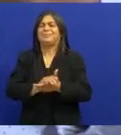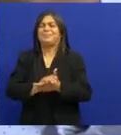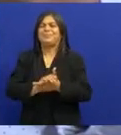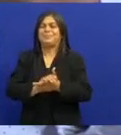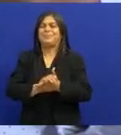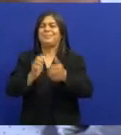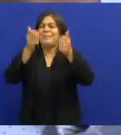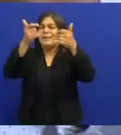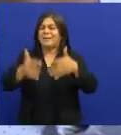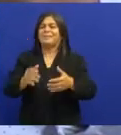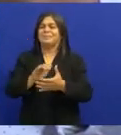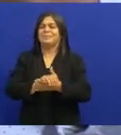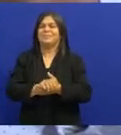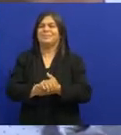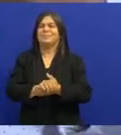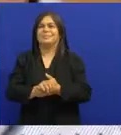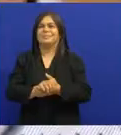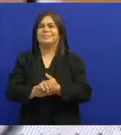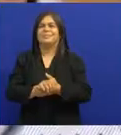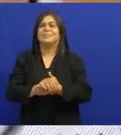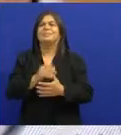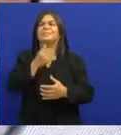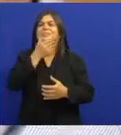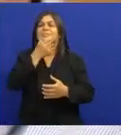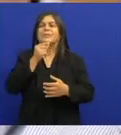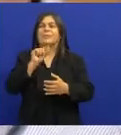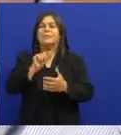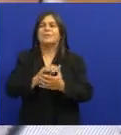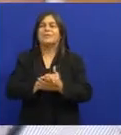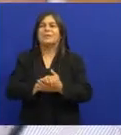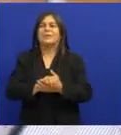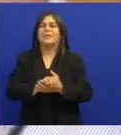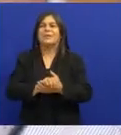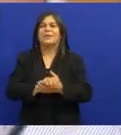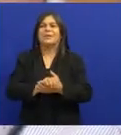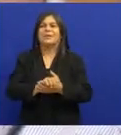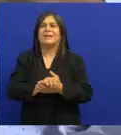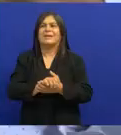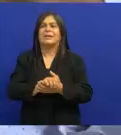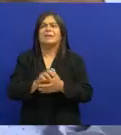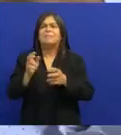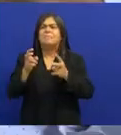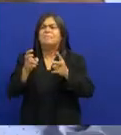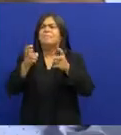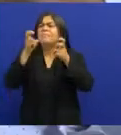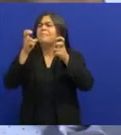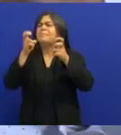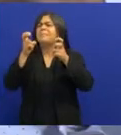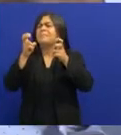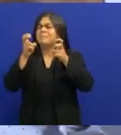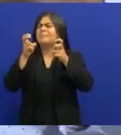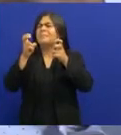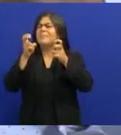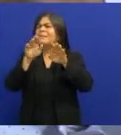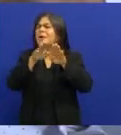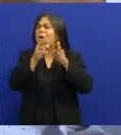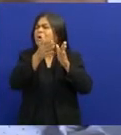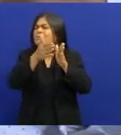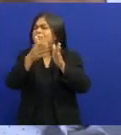crítico musical do Brasil Ele conta uma coisa interessante Ele era cabumem Da TV Excélsio Na ocasião Ele percebeu Ele